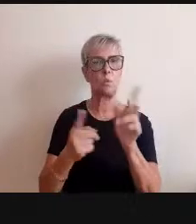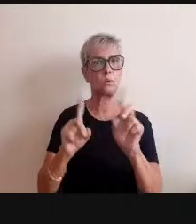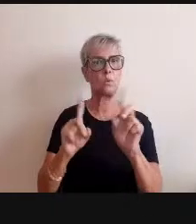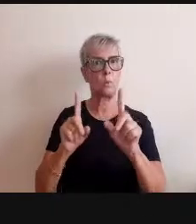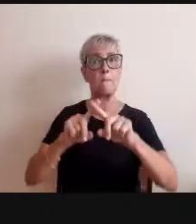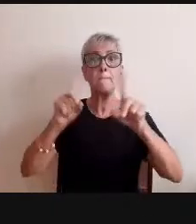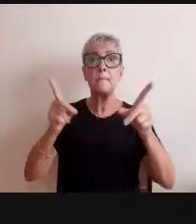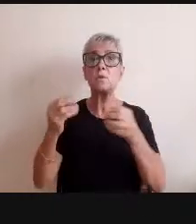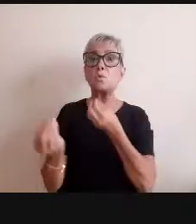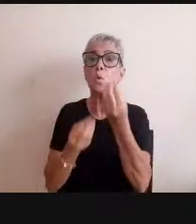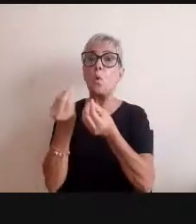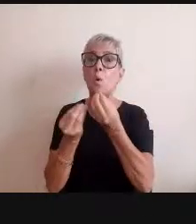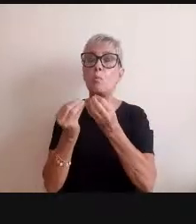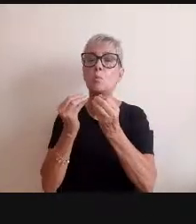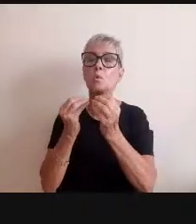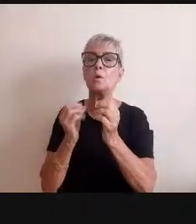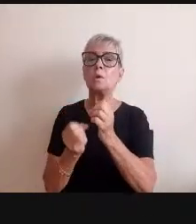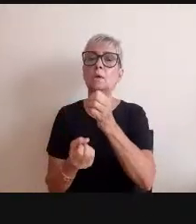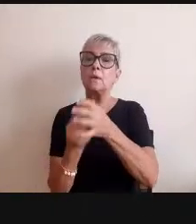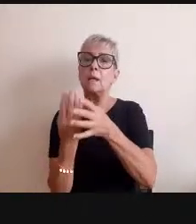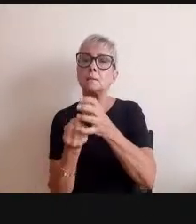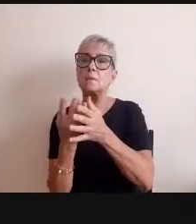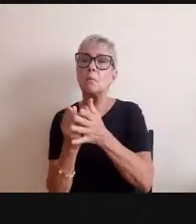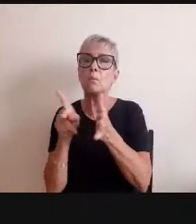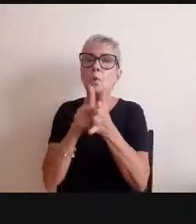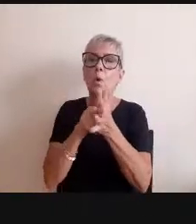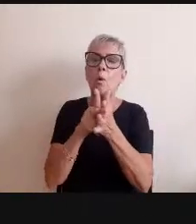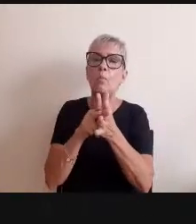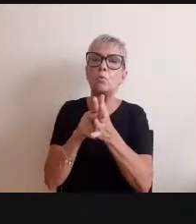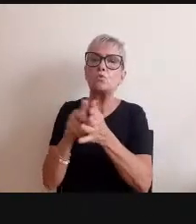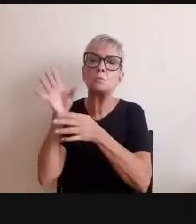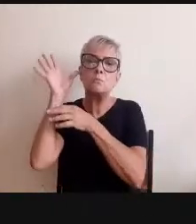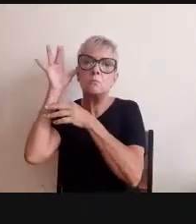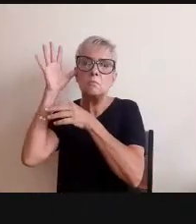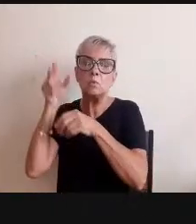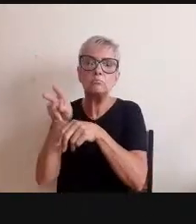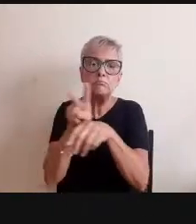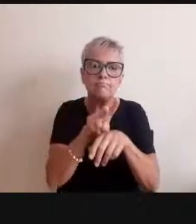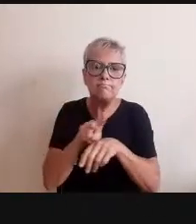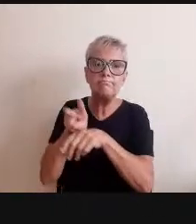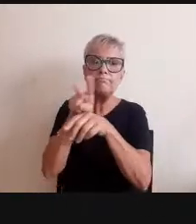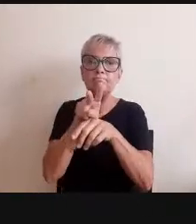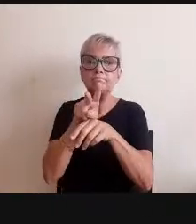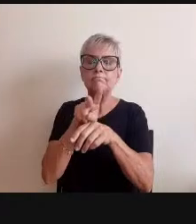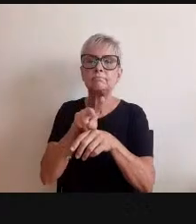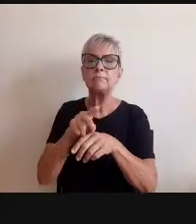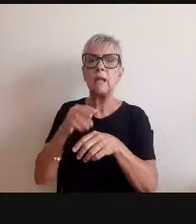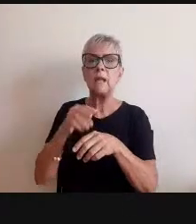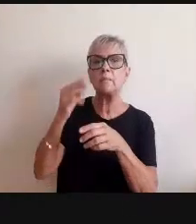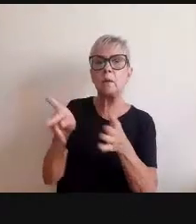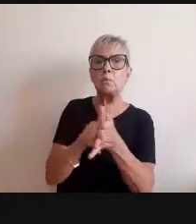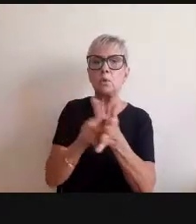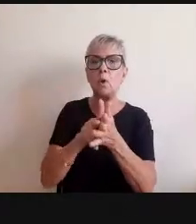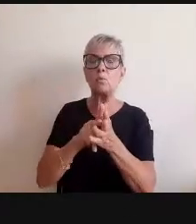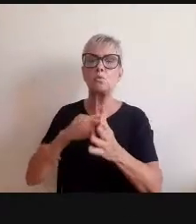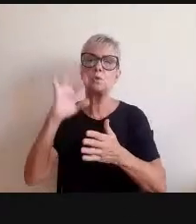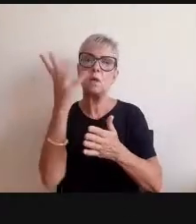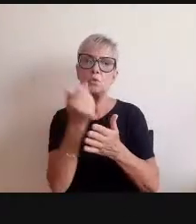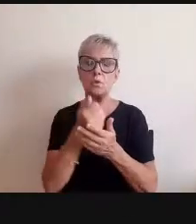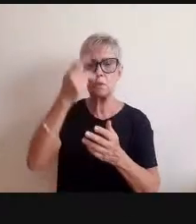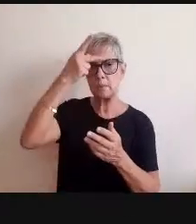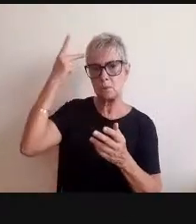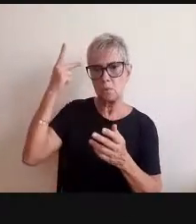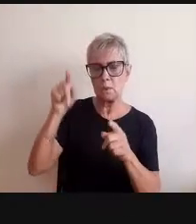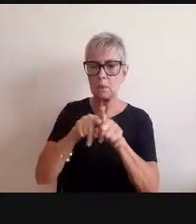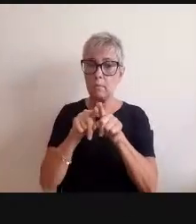partir de uma construção e acompanhamento de um trabalho prático dos artistas, e a partir também de uma pesquisa e de uma